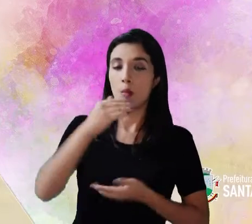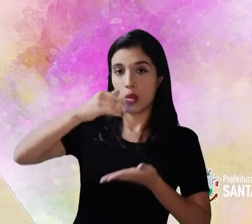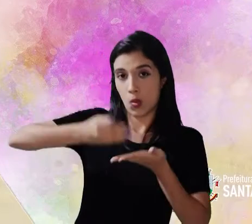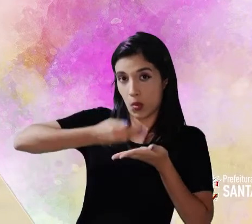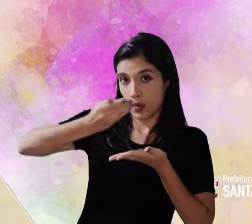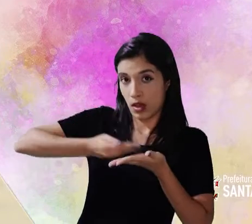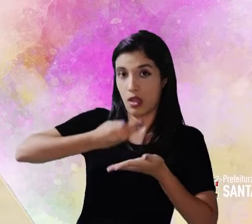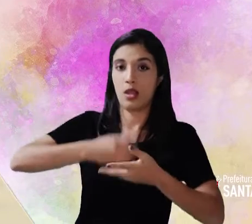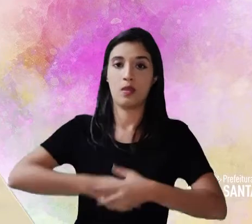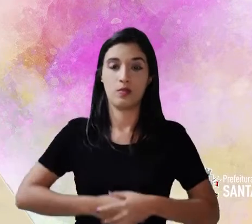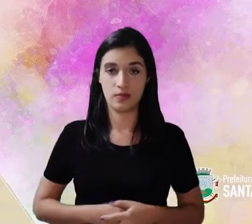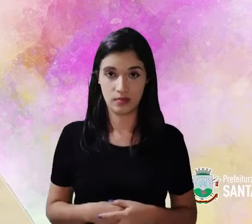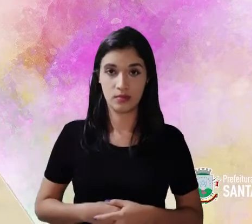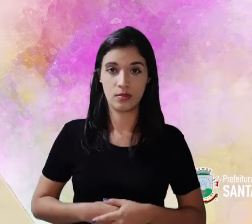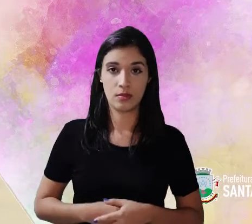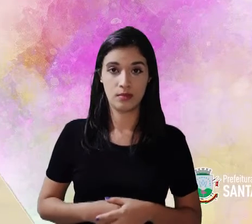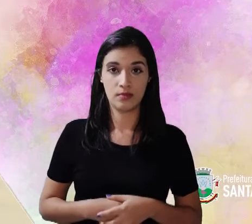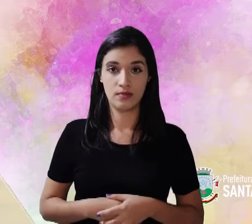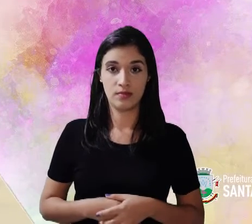colher